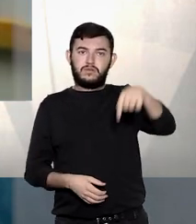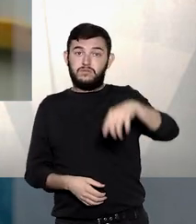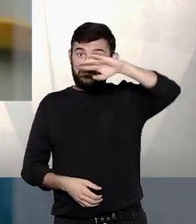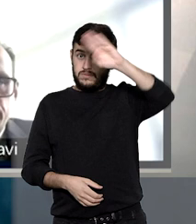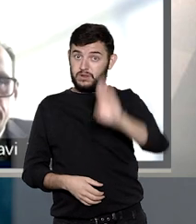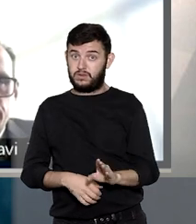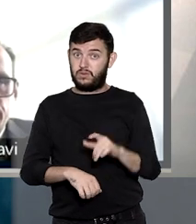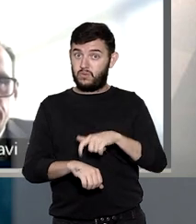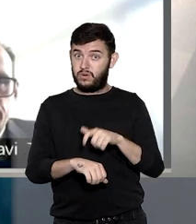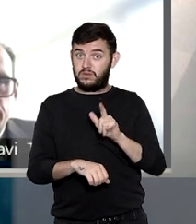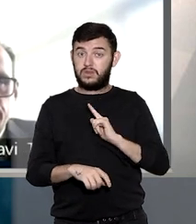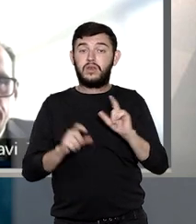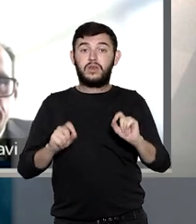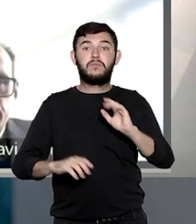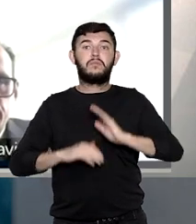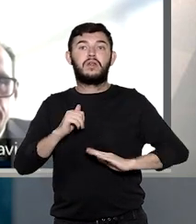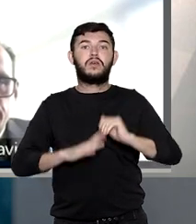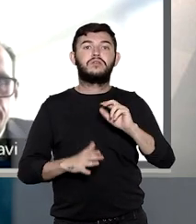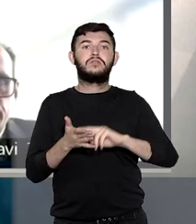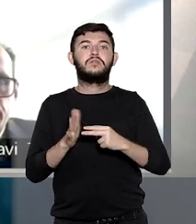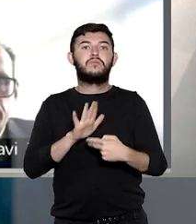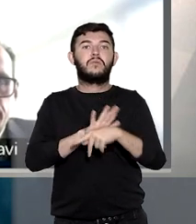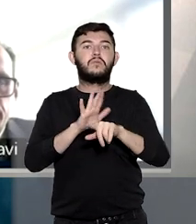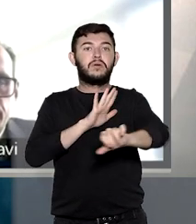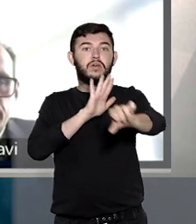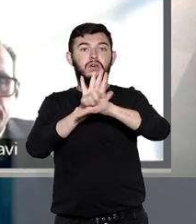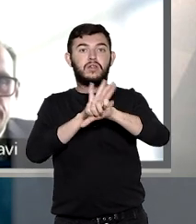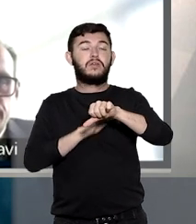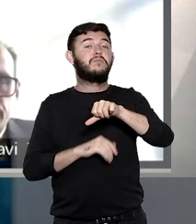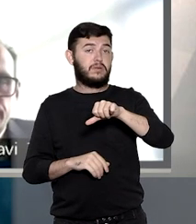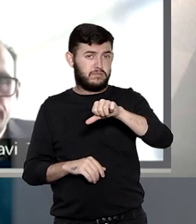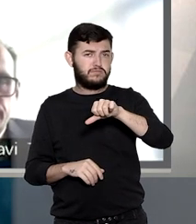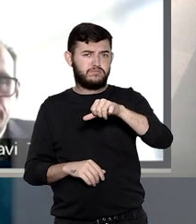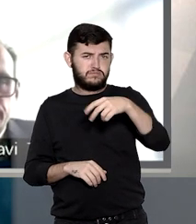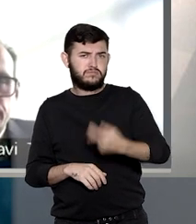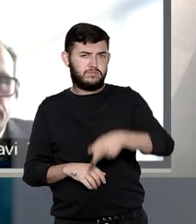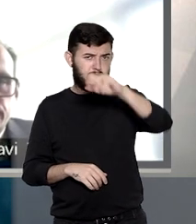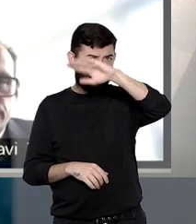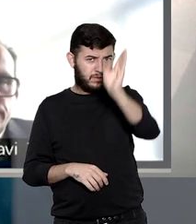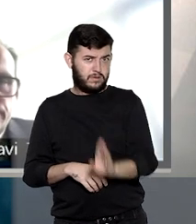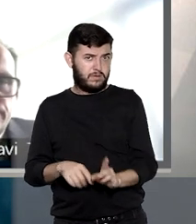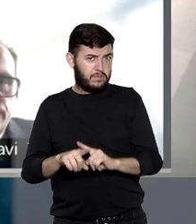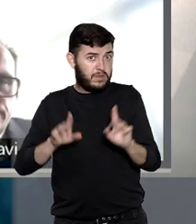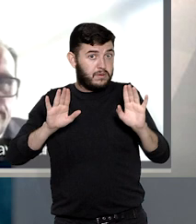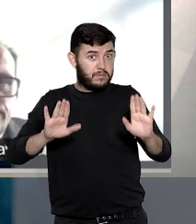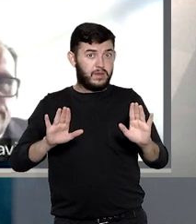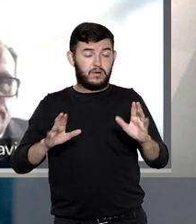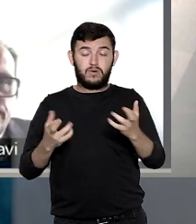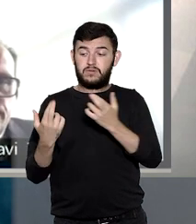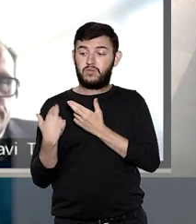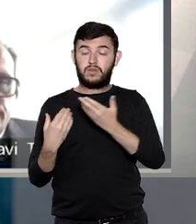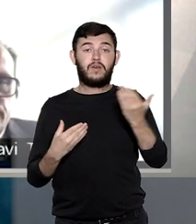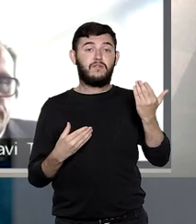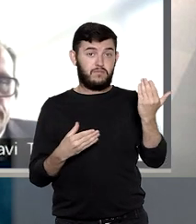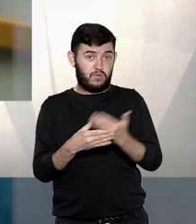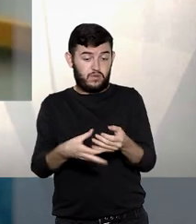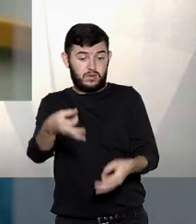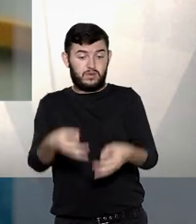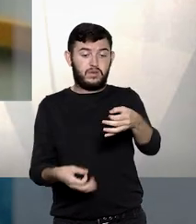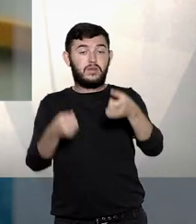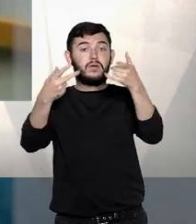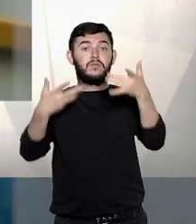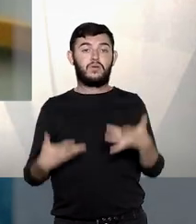brasileiras quando envolvam a prática de crime em território nacional. Além disso, o relator acrescentou que a